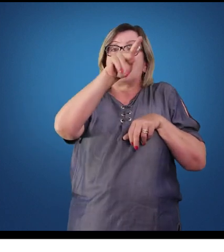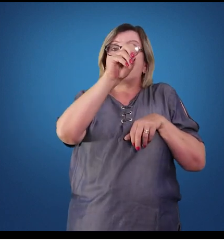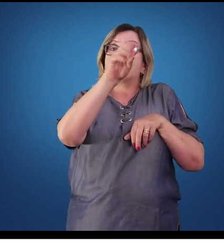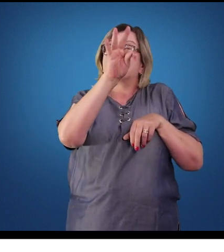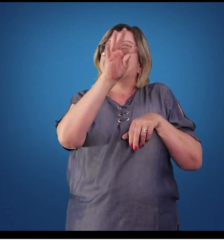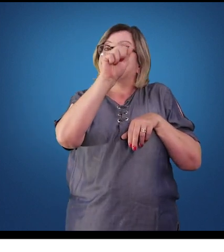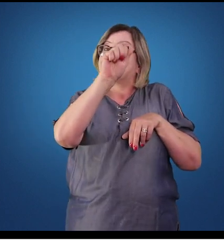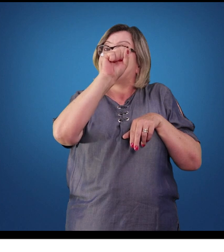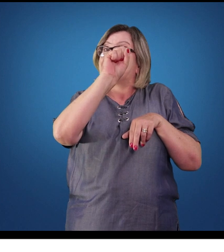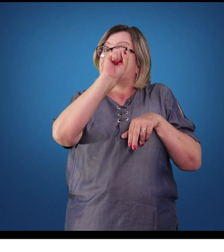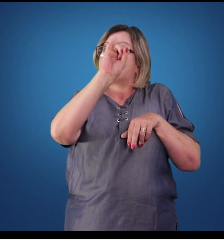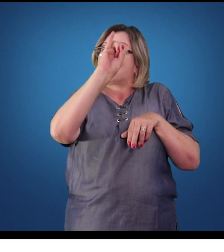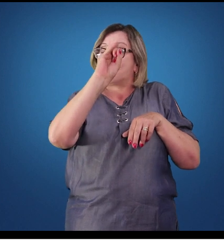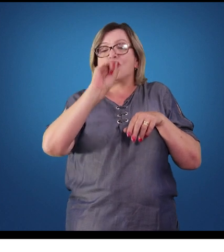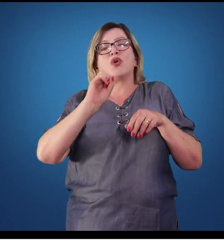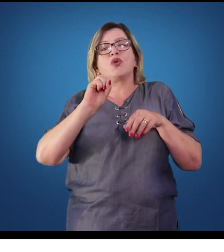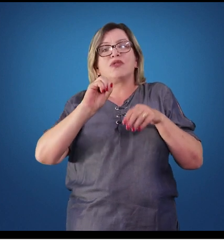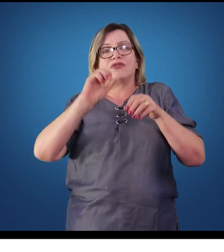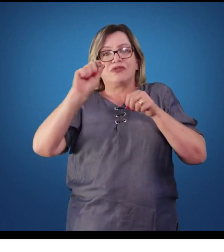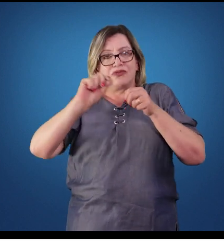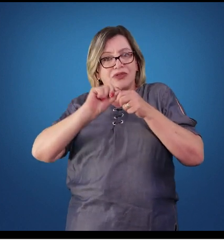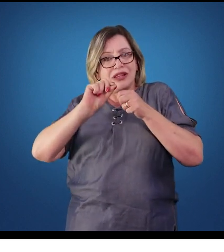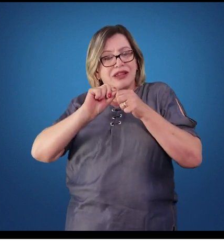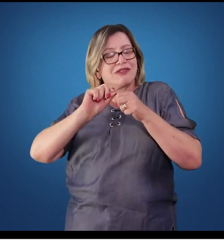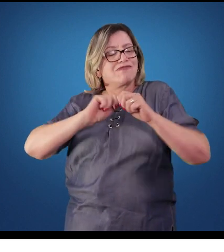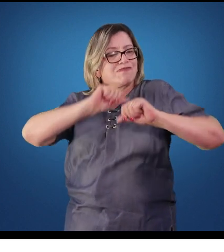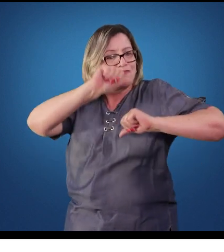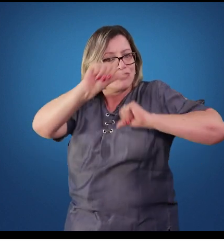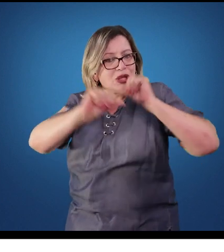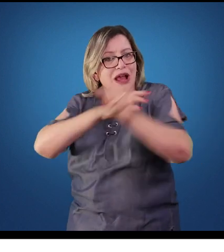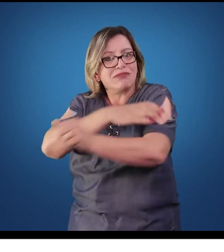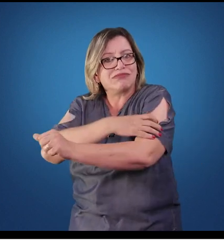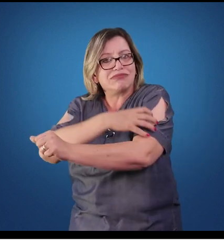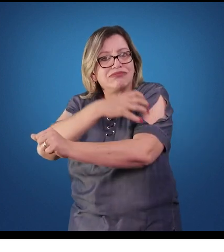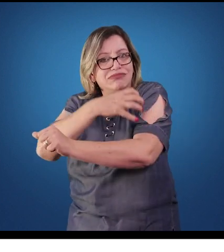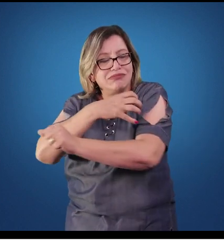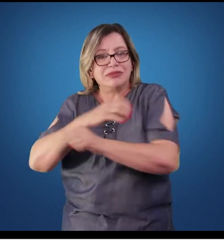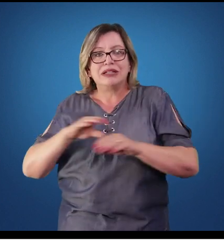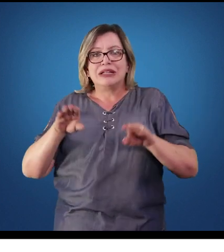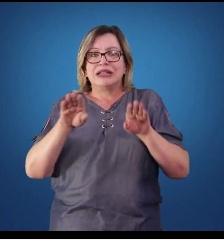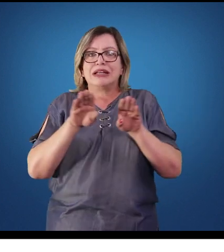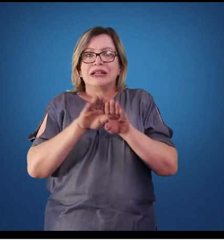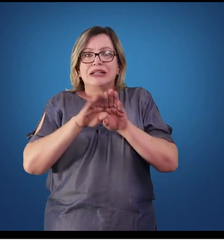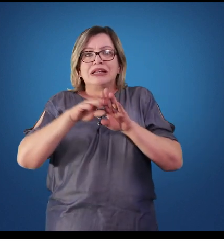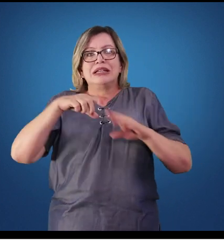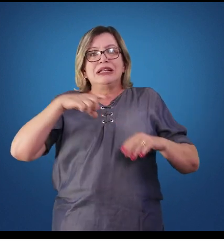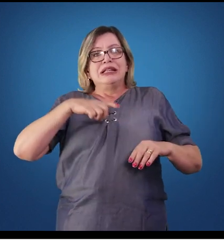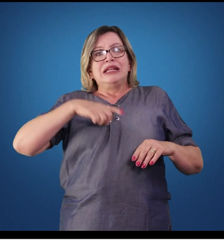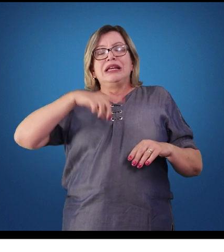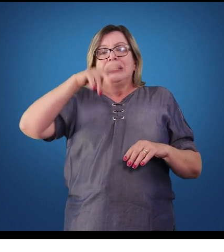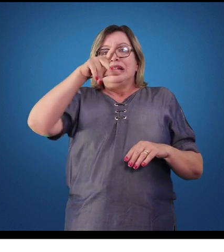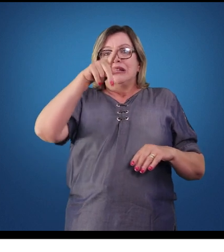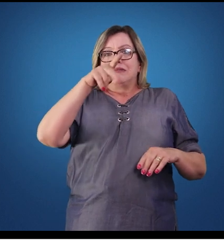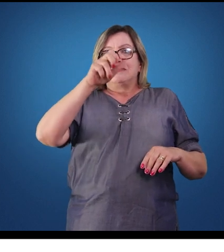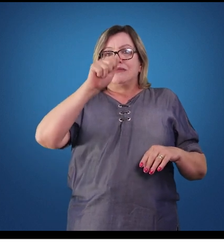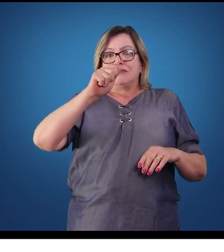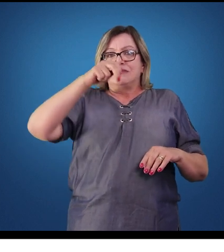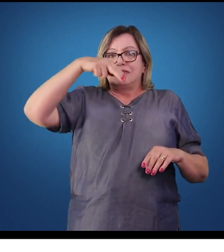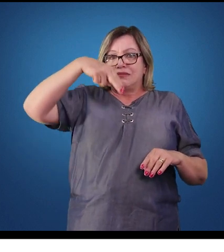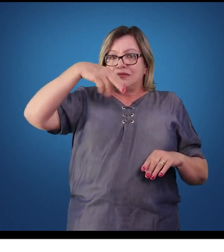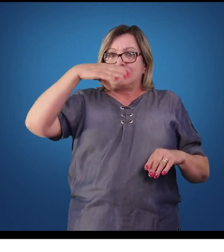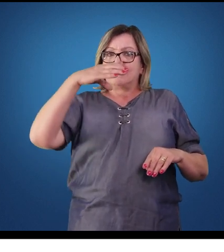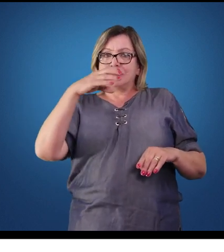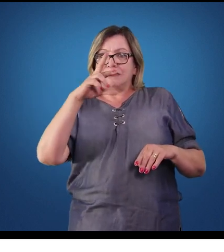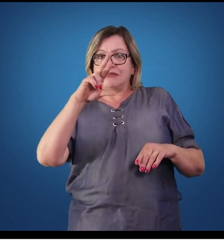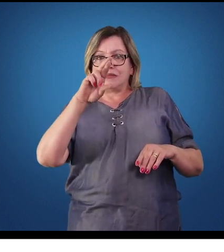do organismo. Falando sobre o pâncreas, podemos citar, então, o que nós chamamos de células alfa e beta.